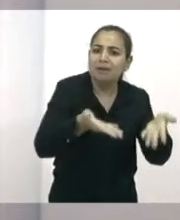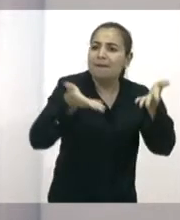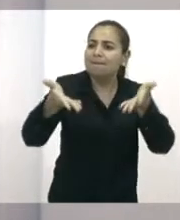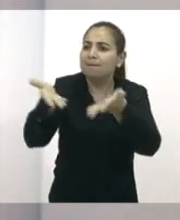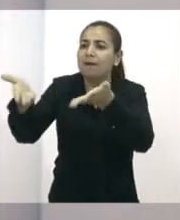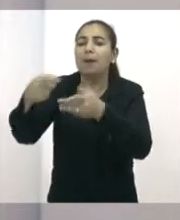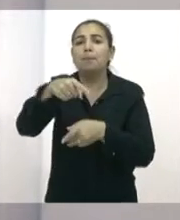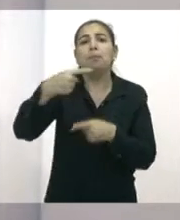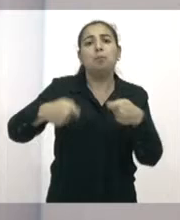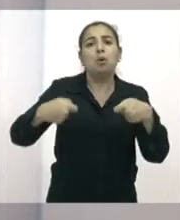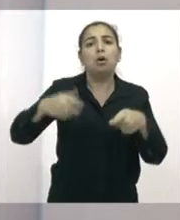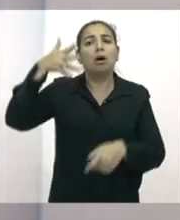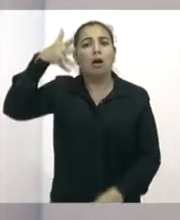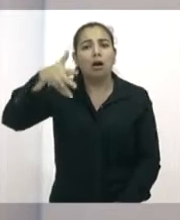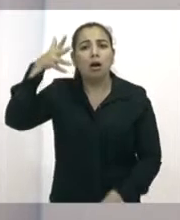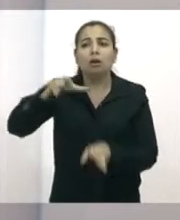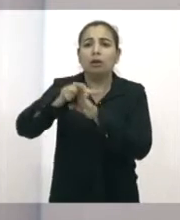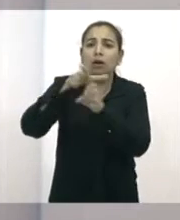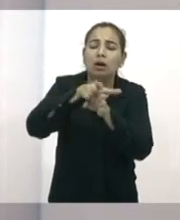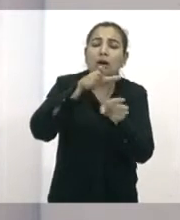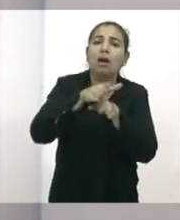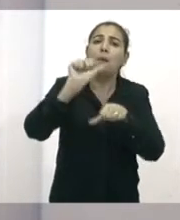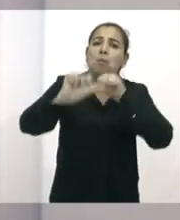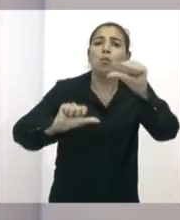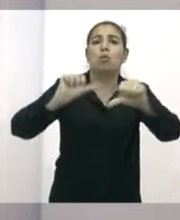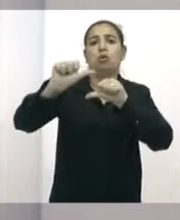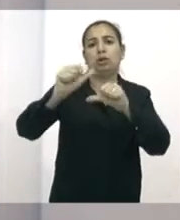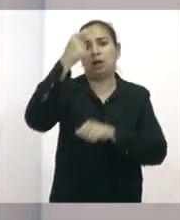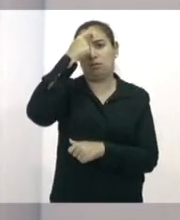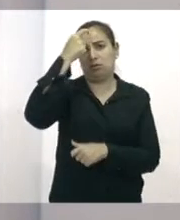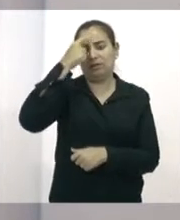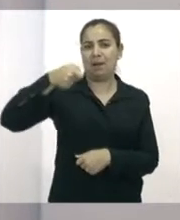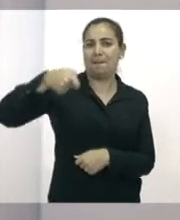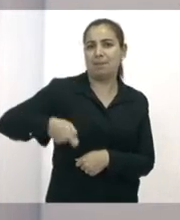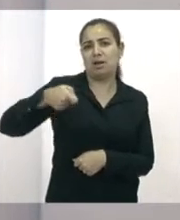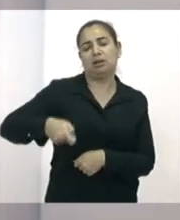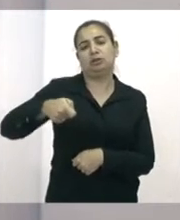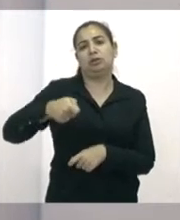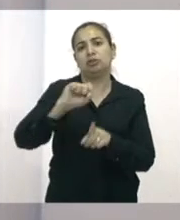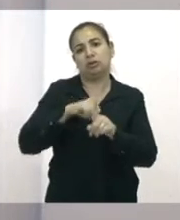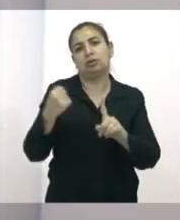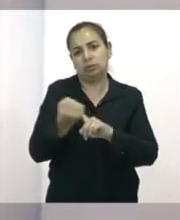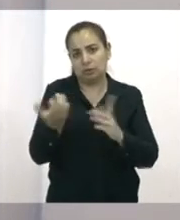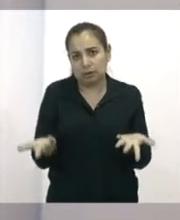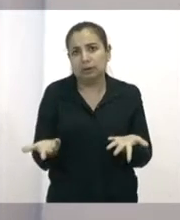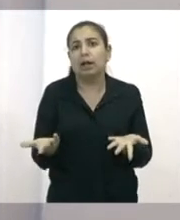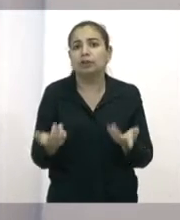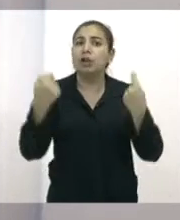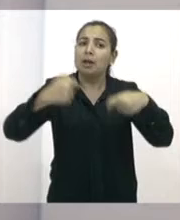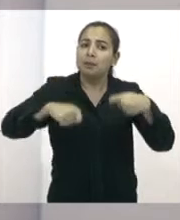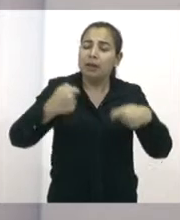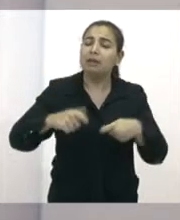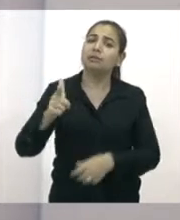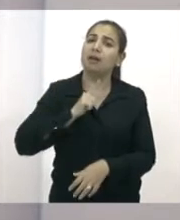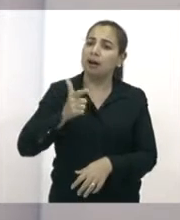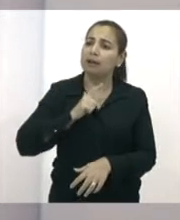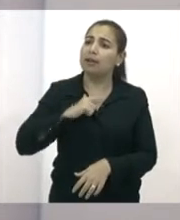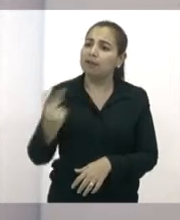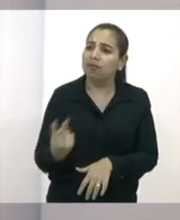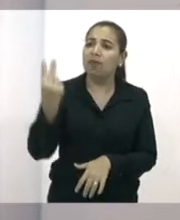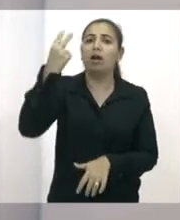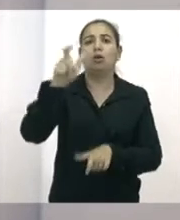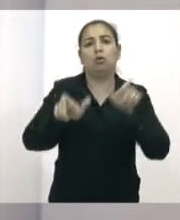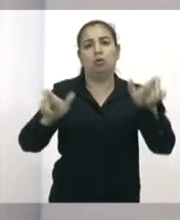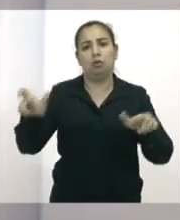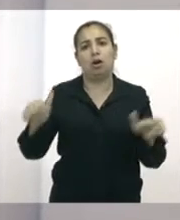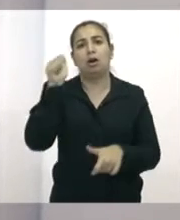cultura machista que oprime e que mata as mulheres todos os dias. Essa mudança, como eu falei, ela é cultural, então ela